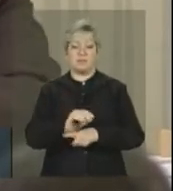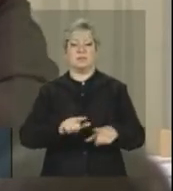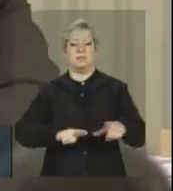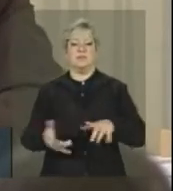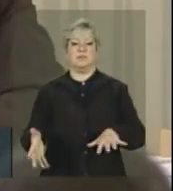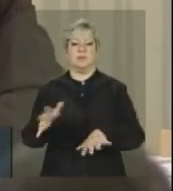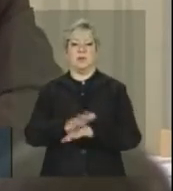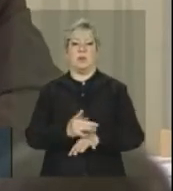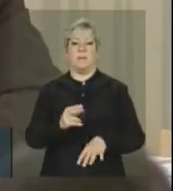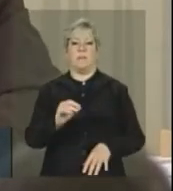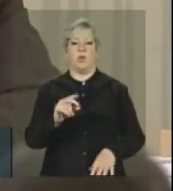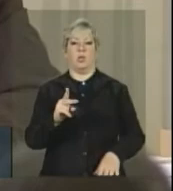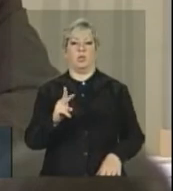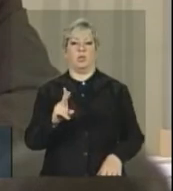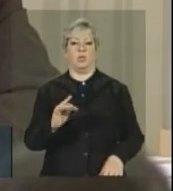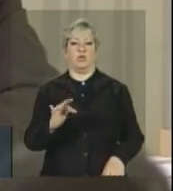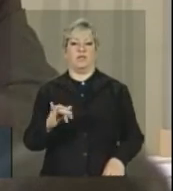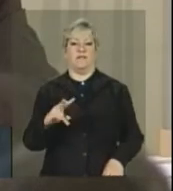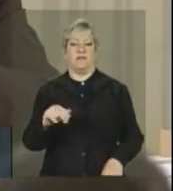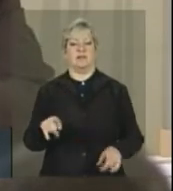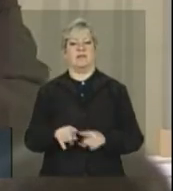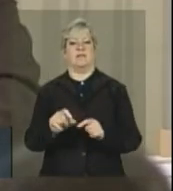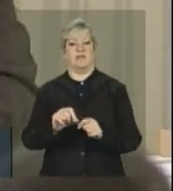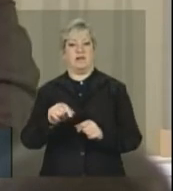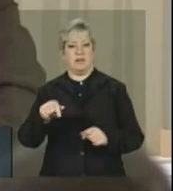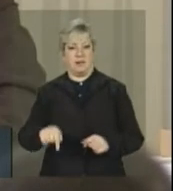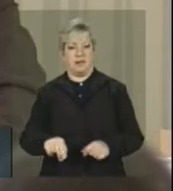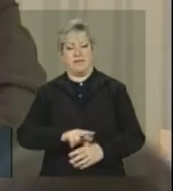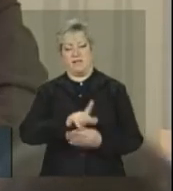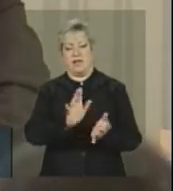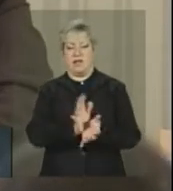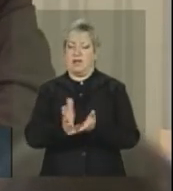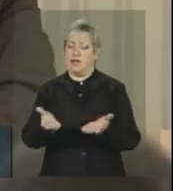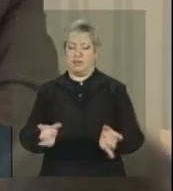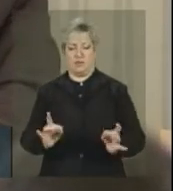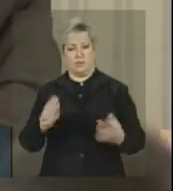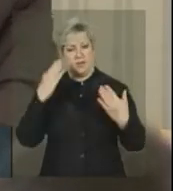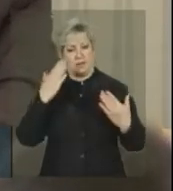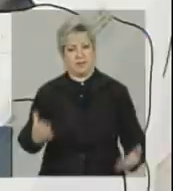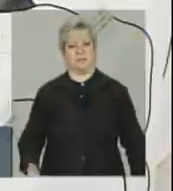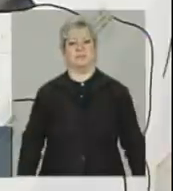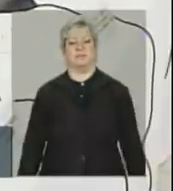de inclusão produtiva que estão sendo feitas aqui em várias áreas. Era isso. Obrigado.